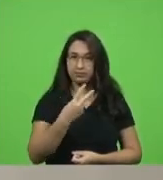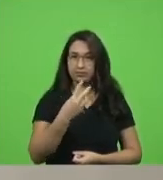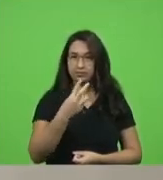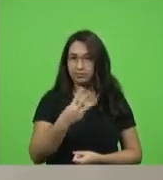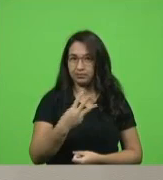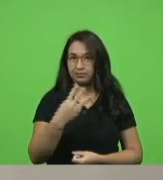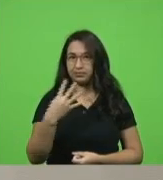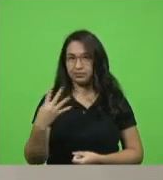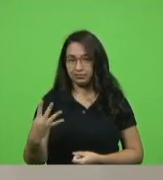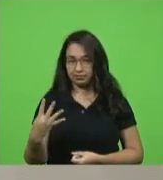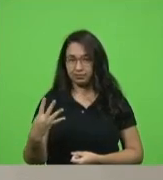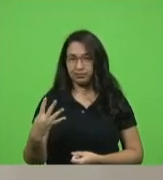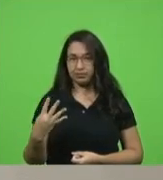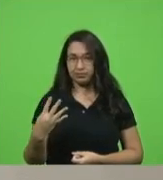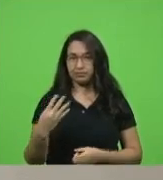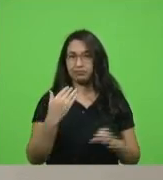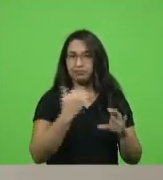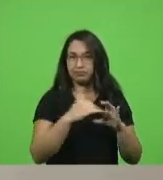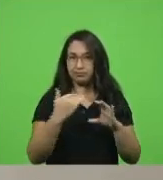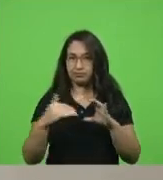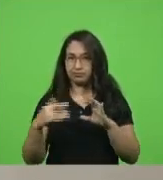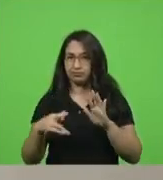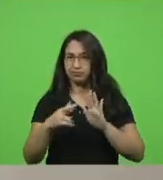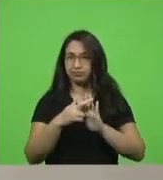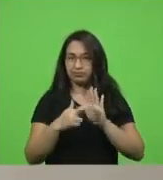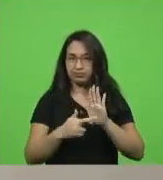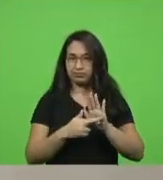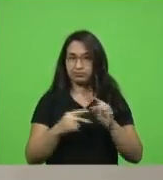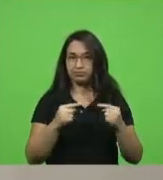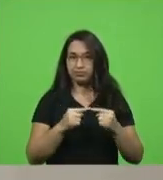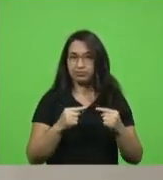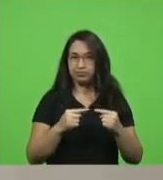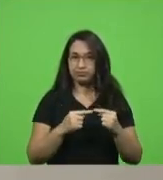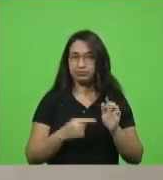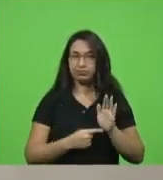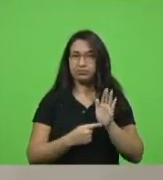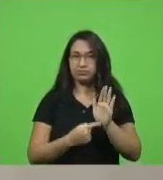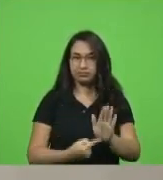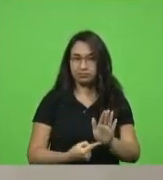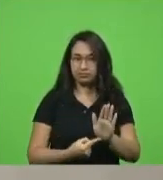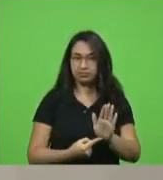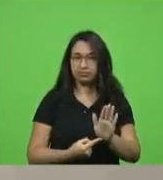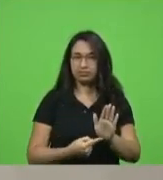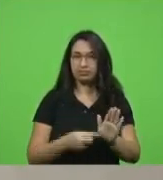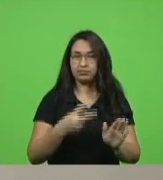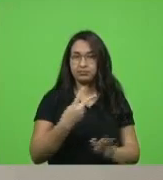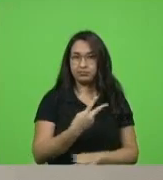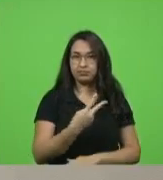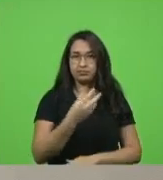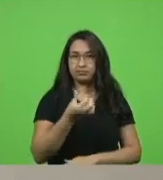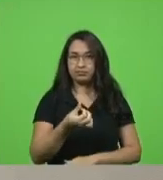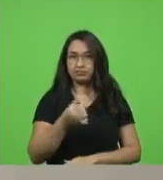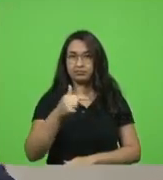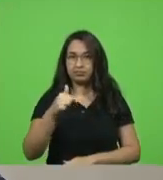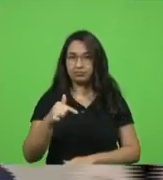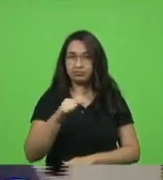comunicará aos destinatários conforme determina o regimento interno as seguintes indicações indicação 267 a